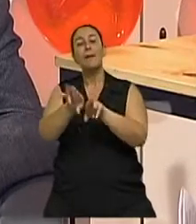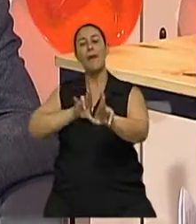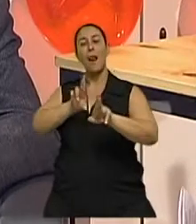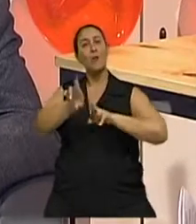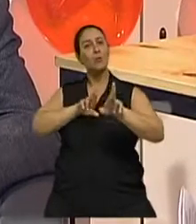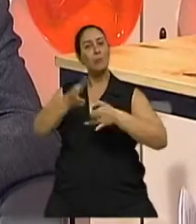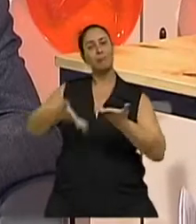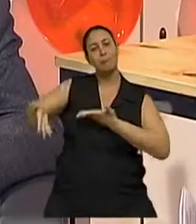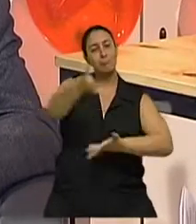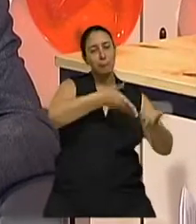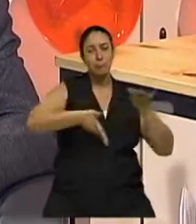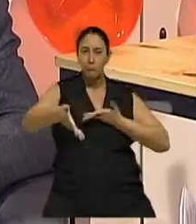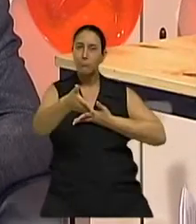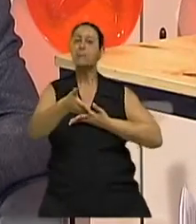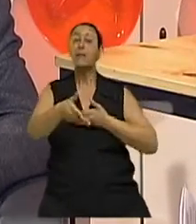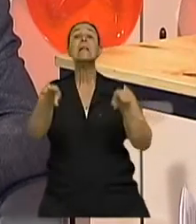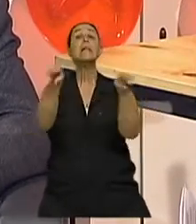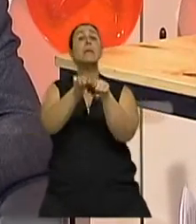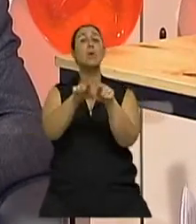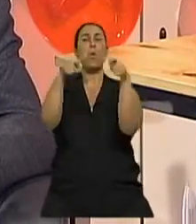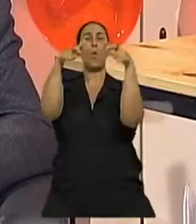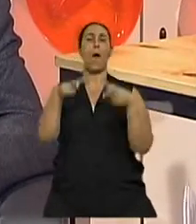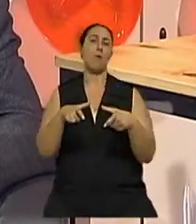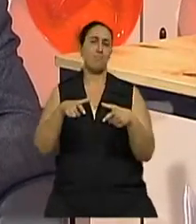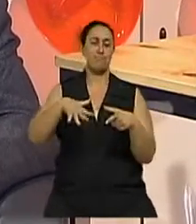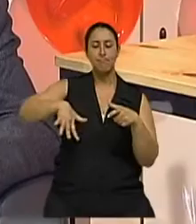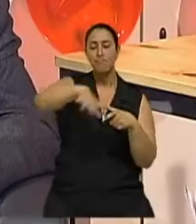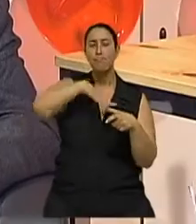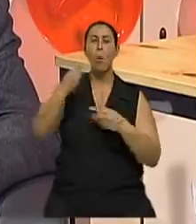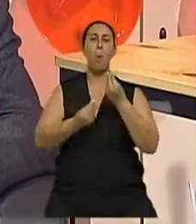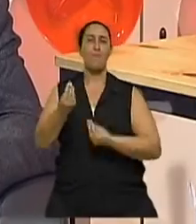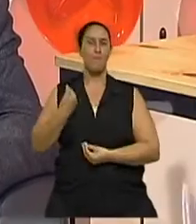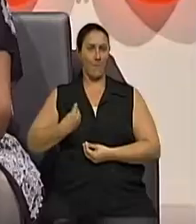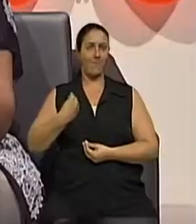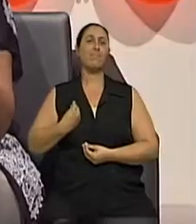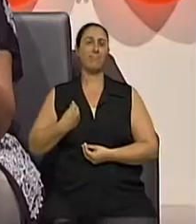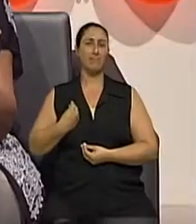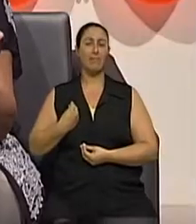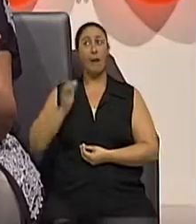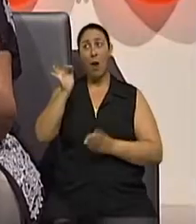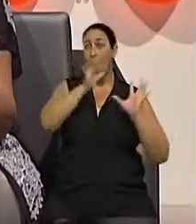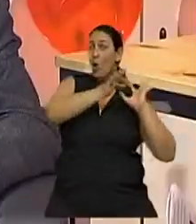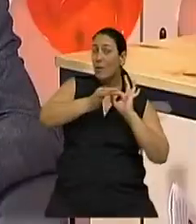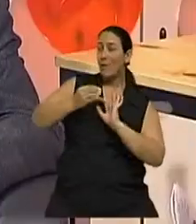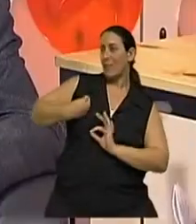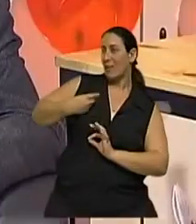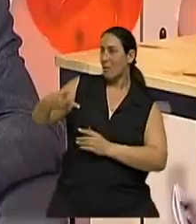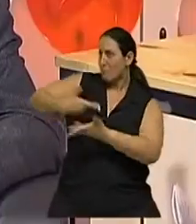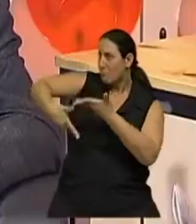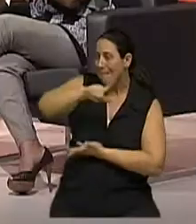interpessoal e o ambiente, né? O meio ambiente também como um aspecto... O contexto em que essa pessoa está interagindo. Isso.